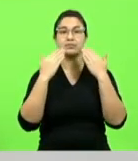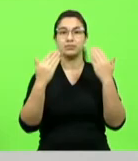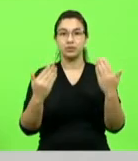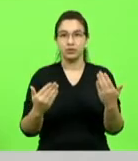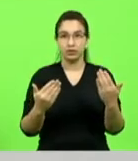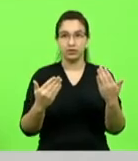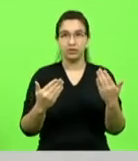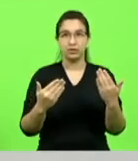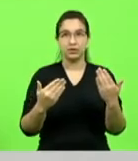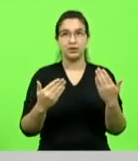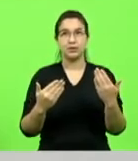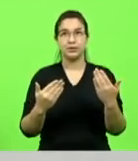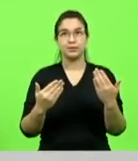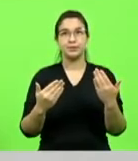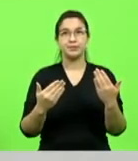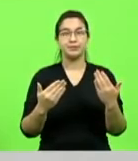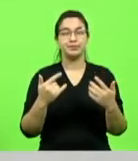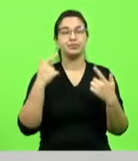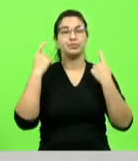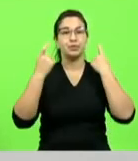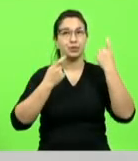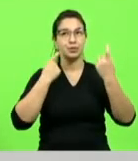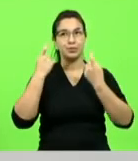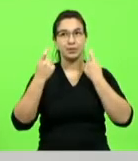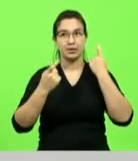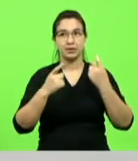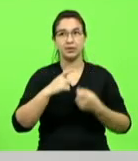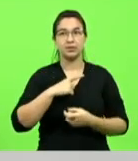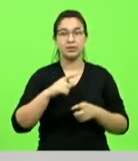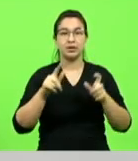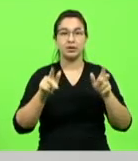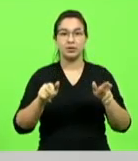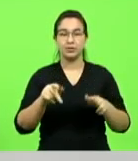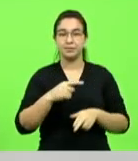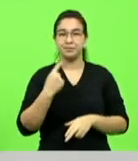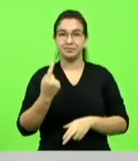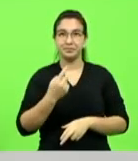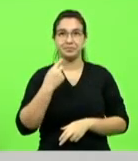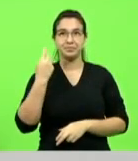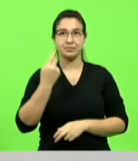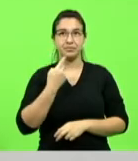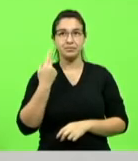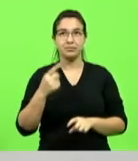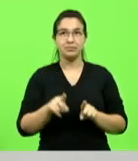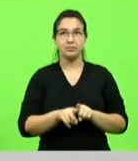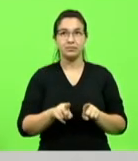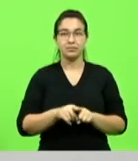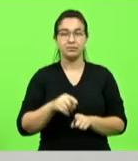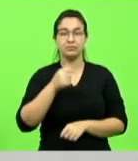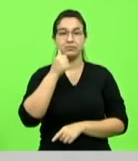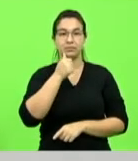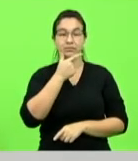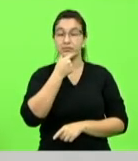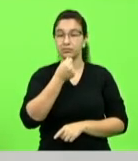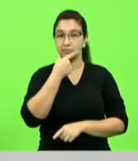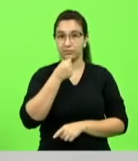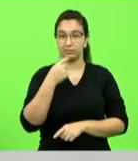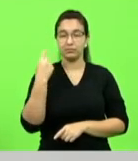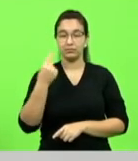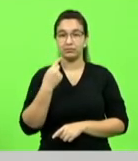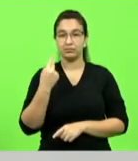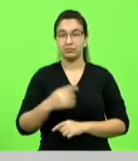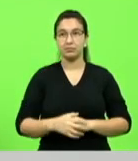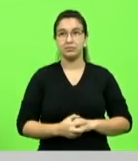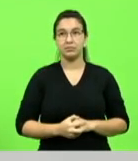relação a esta preocupação assim como nós deputadas e vários colegas deputados também eu trago